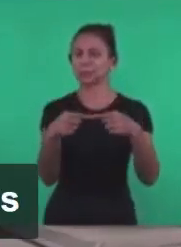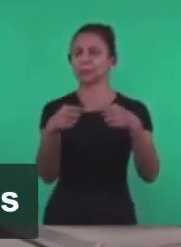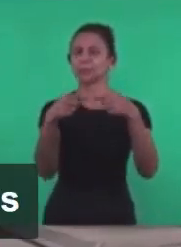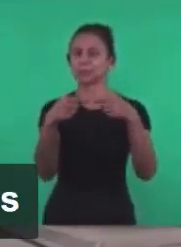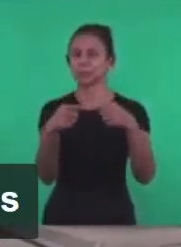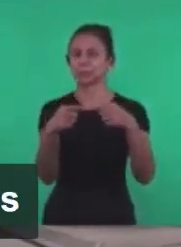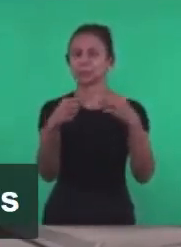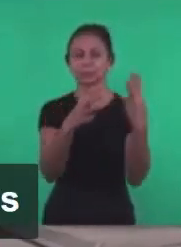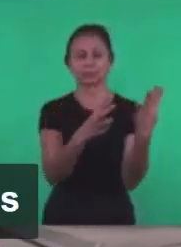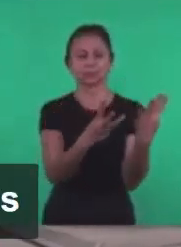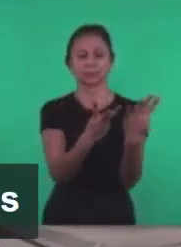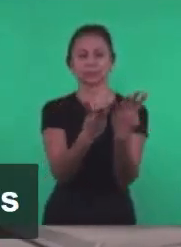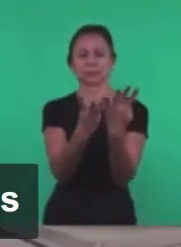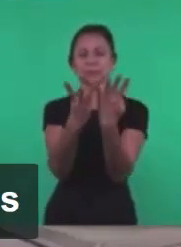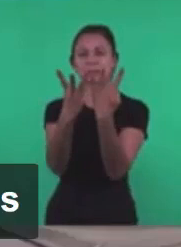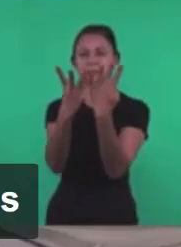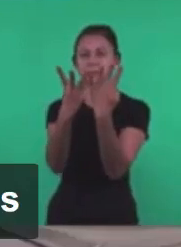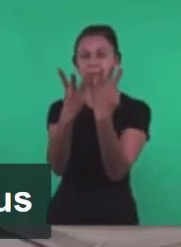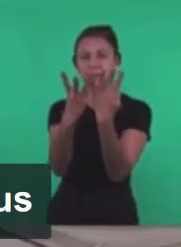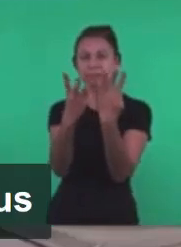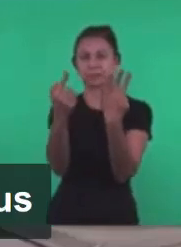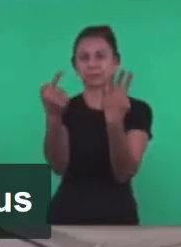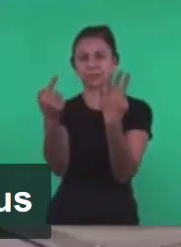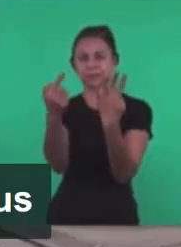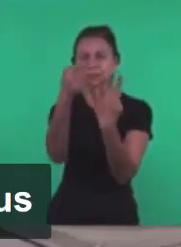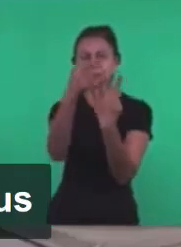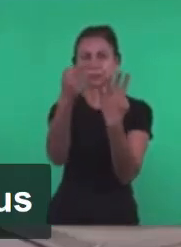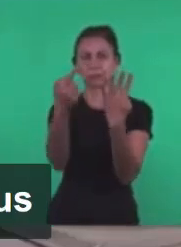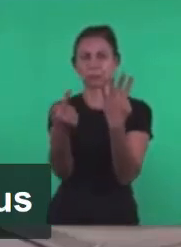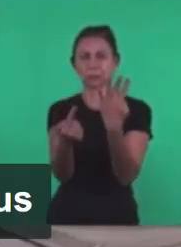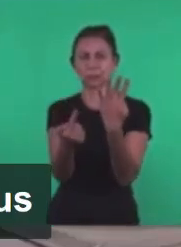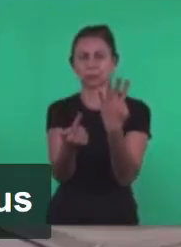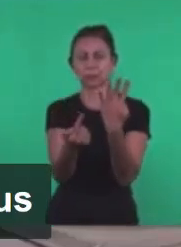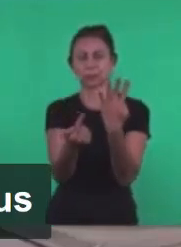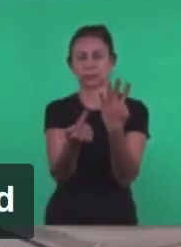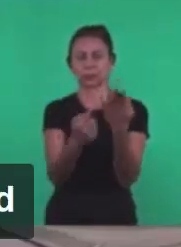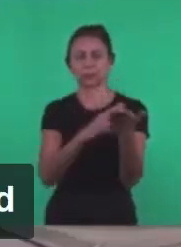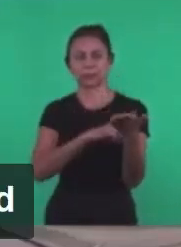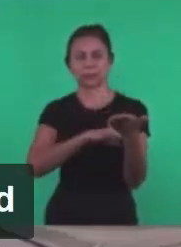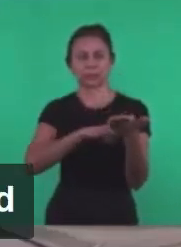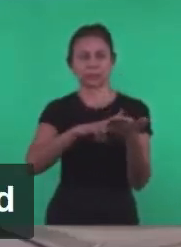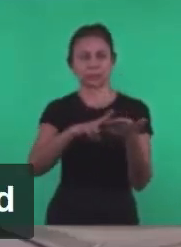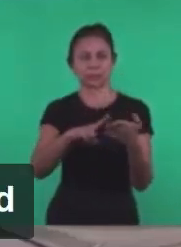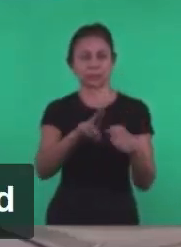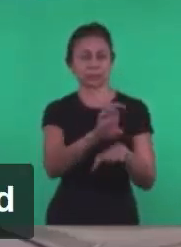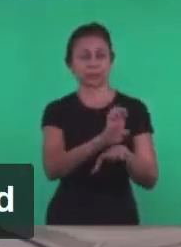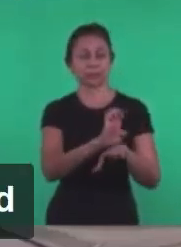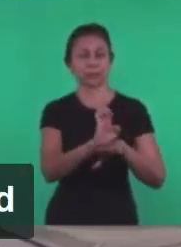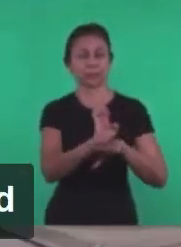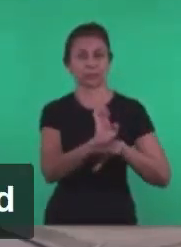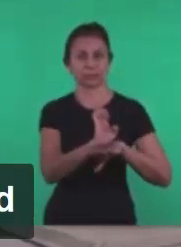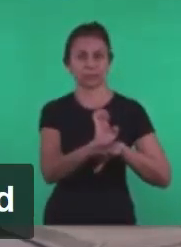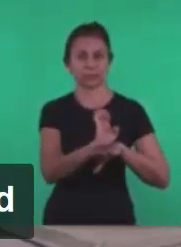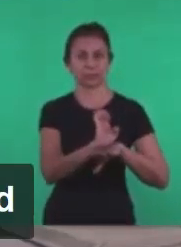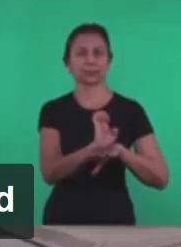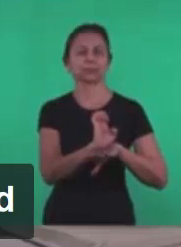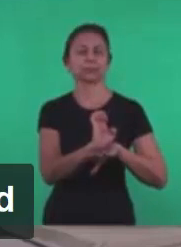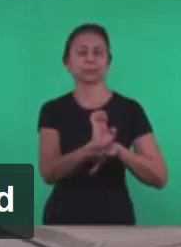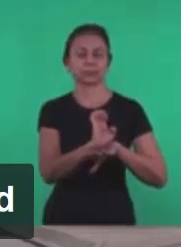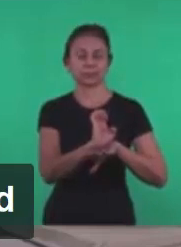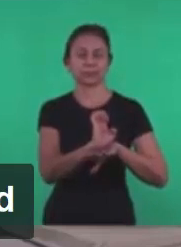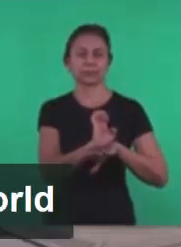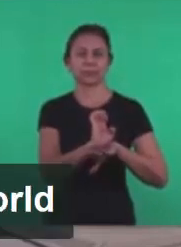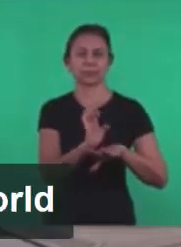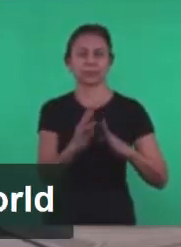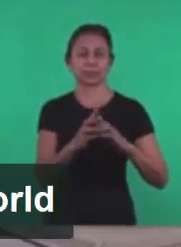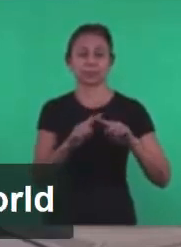Dos sete Castiçais Com as suas sete Pontas Mostrada na primeira Carta A igreja de Éfeso Nós lemos aqui O texto Ela abre A igreja